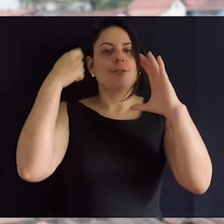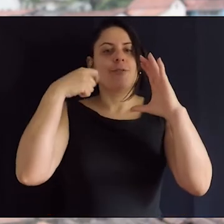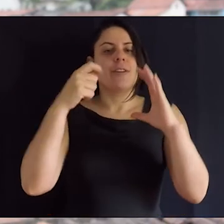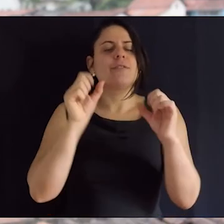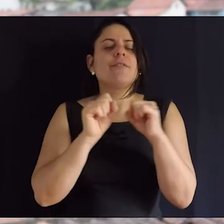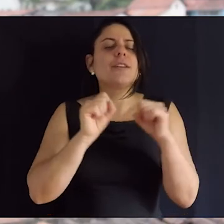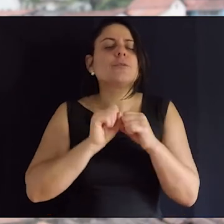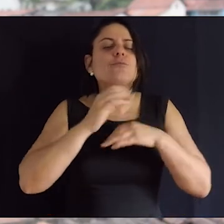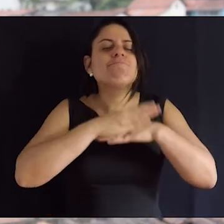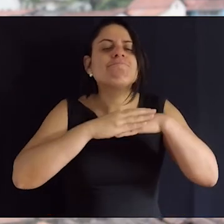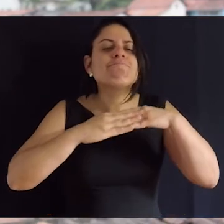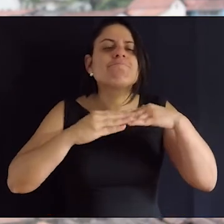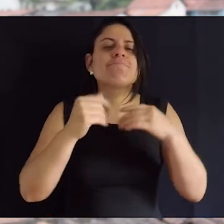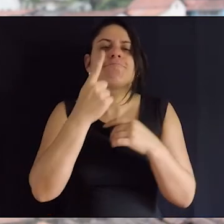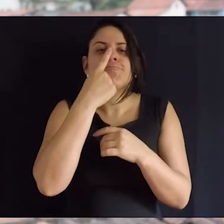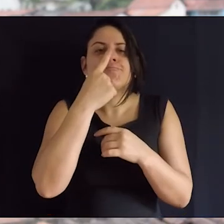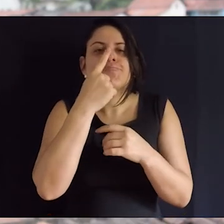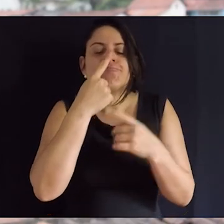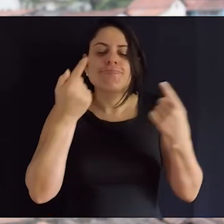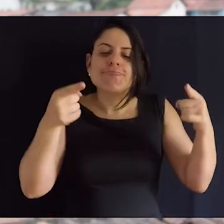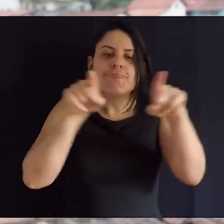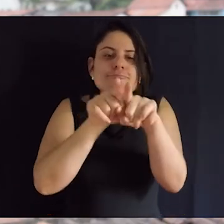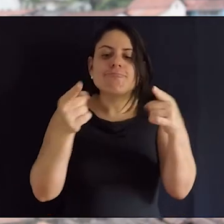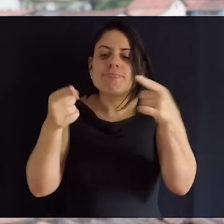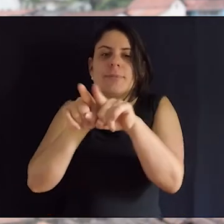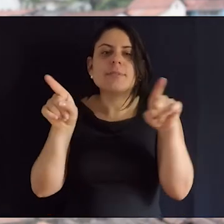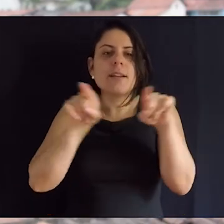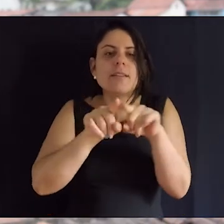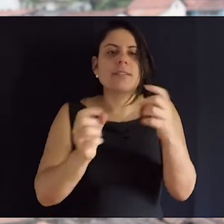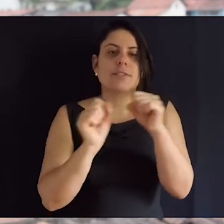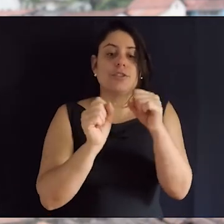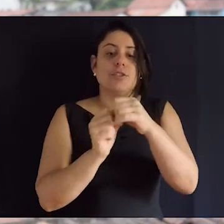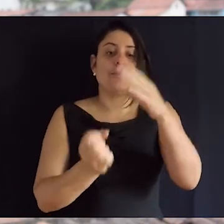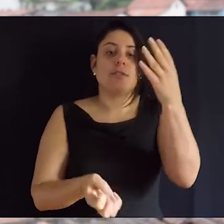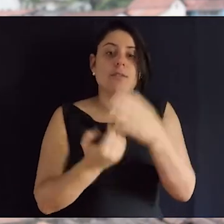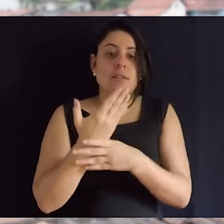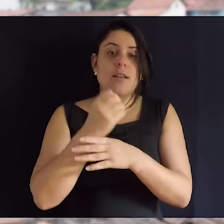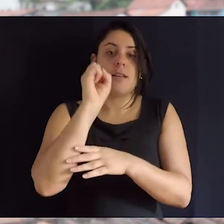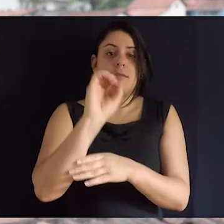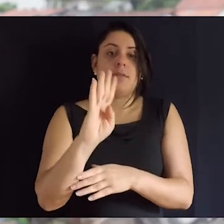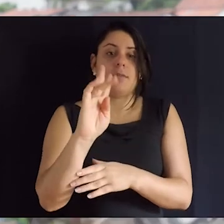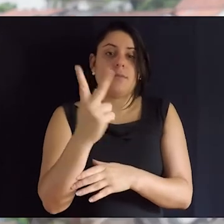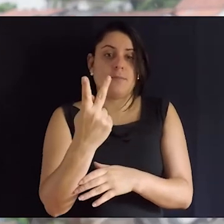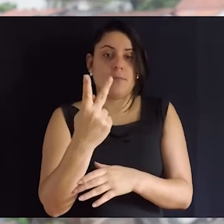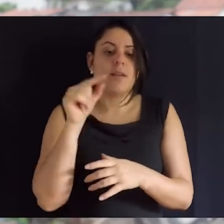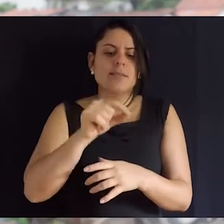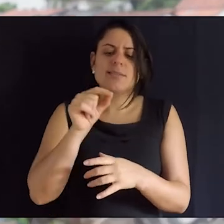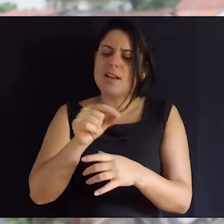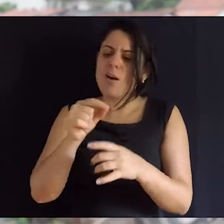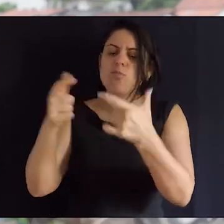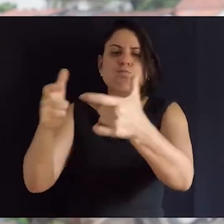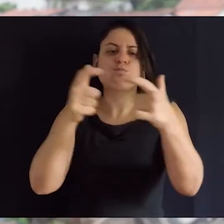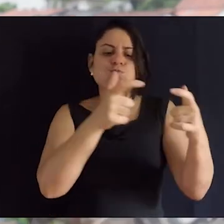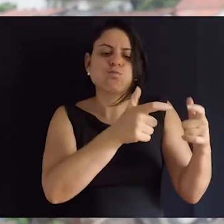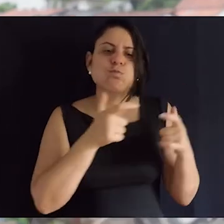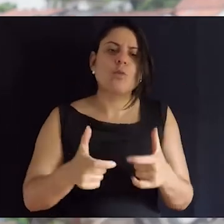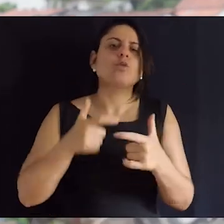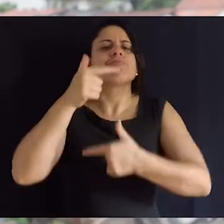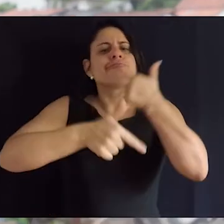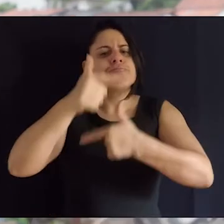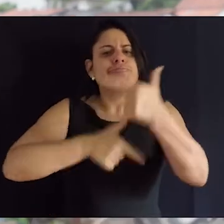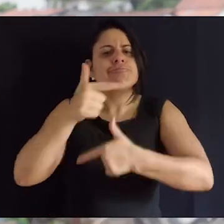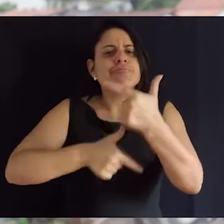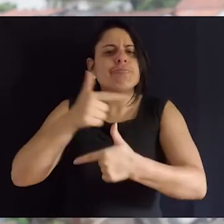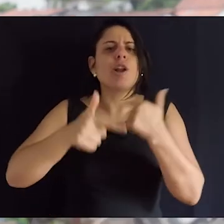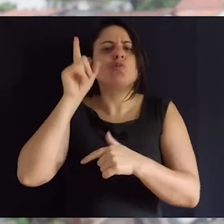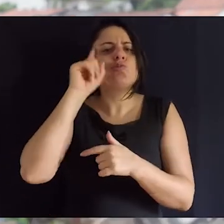esse vídeo feito com muito carinho e afeto por parcerias que construímos em BH. Esses movimentos são extremamente